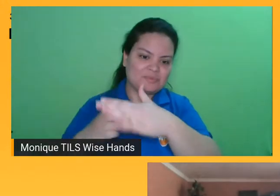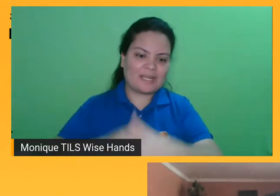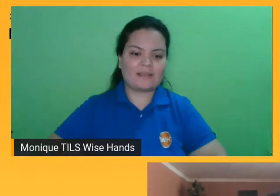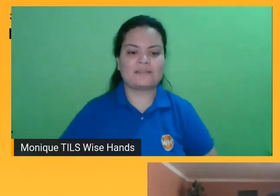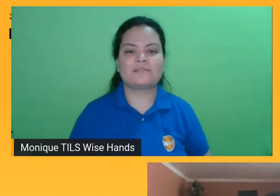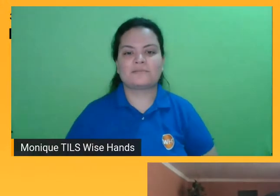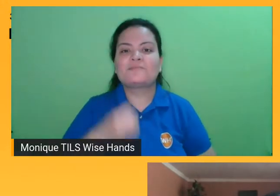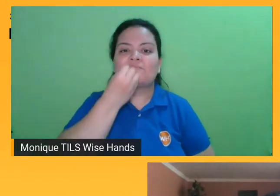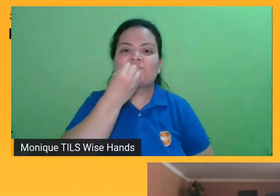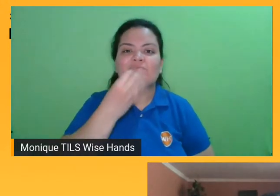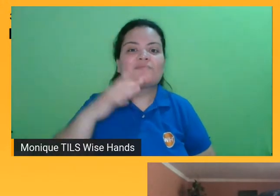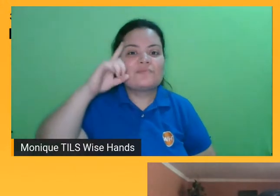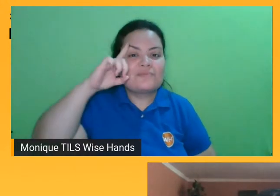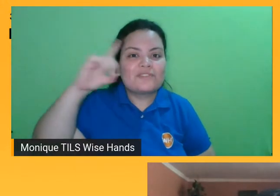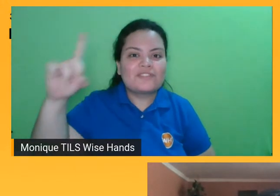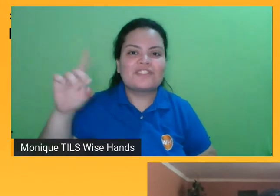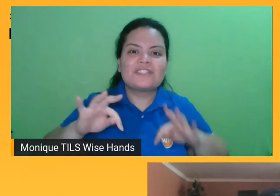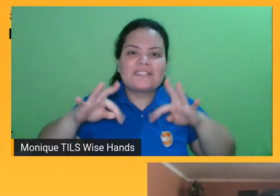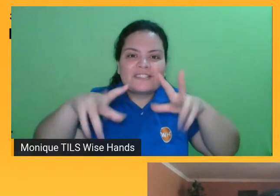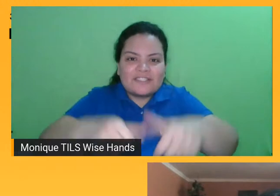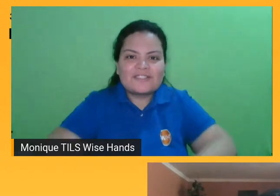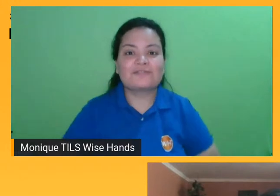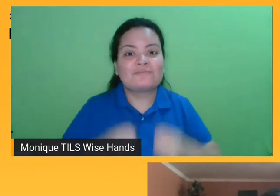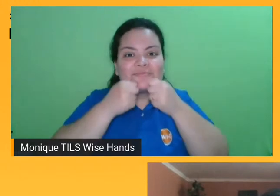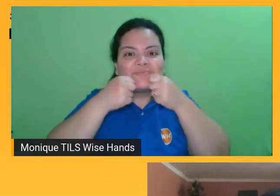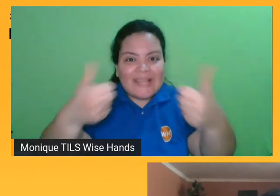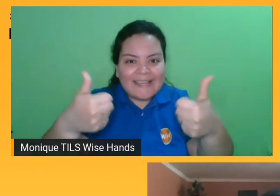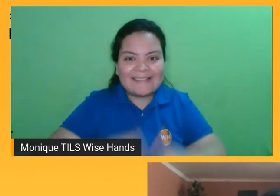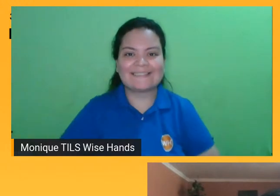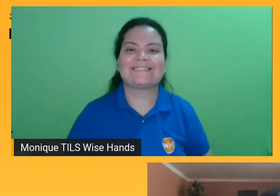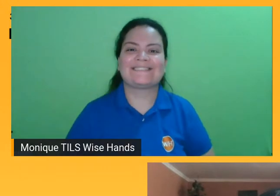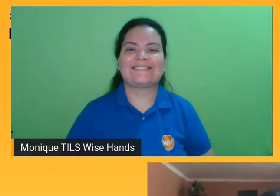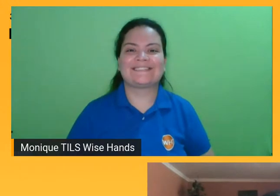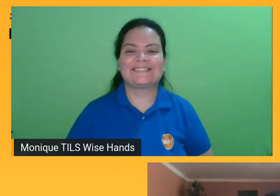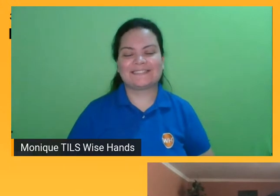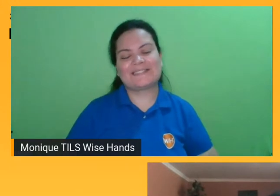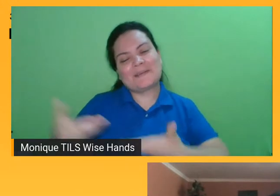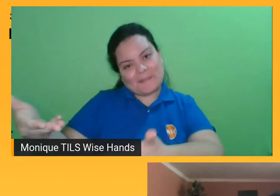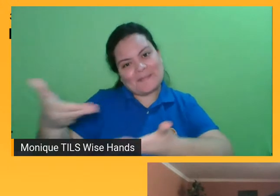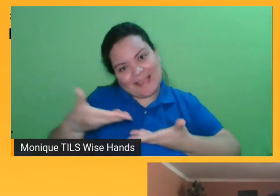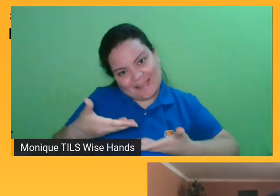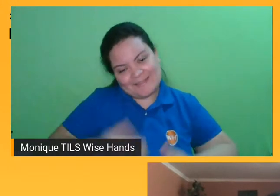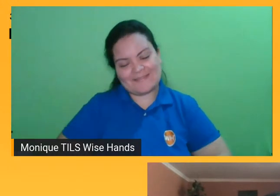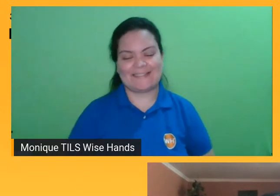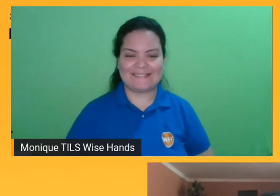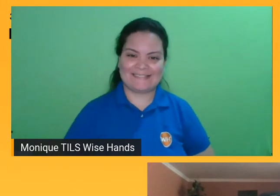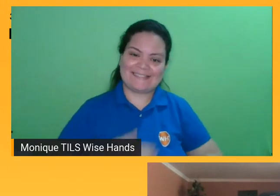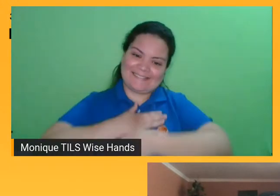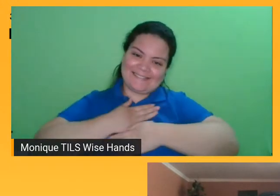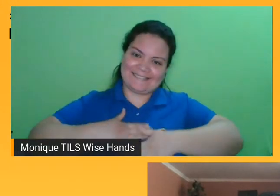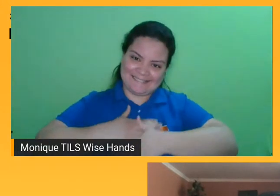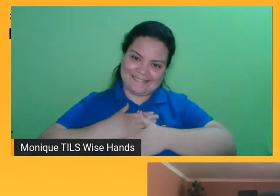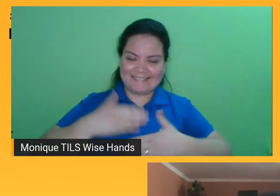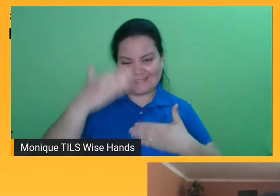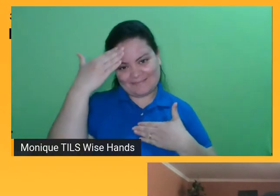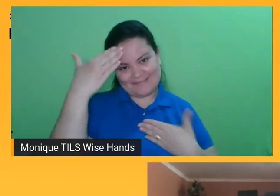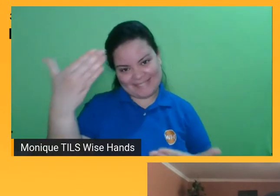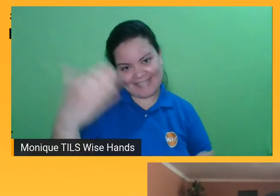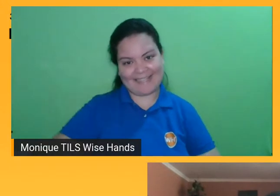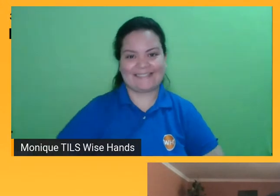Bom dia a todos, tudo bom? Tudo bem. Seja bem-vinda. Tudo bom. Obrigada.